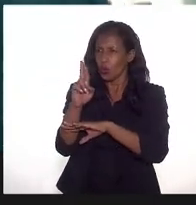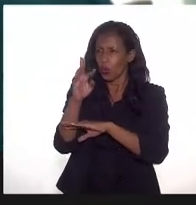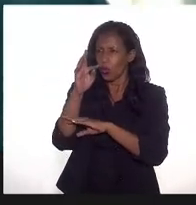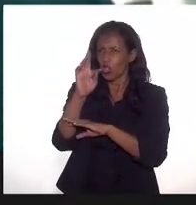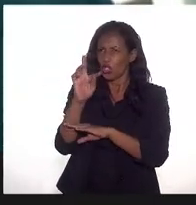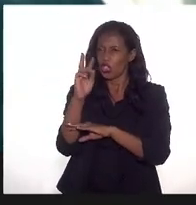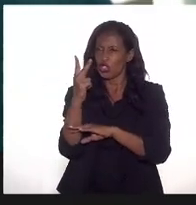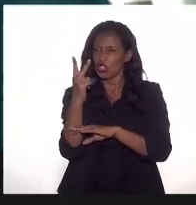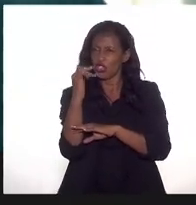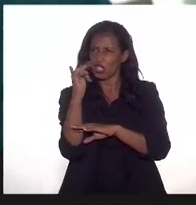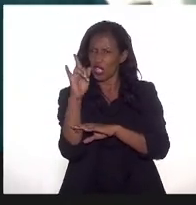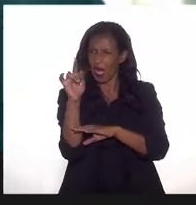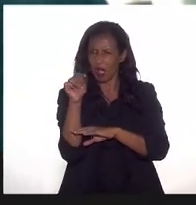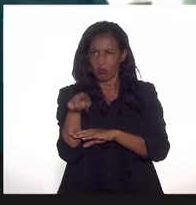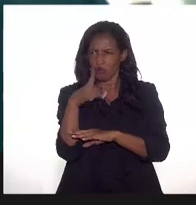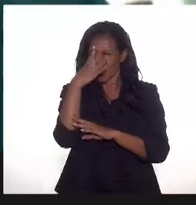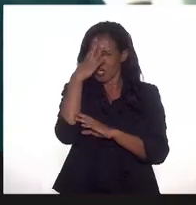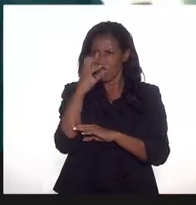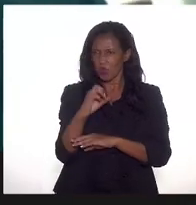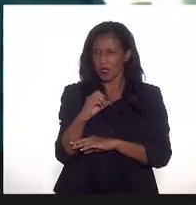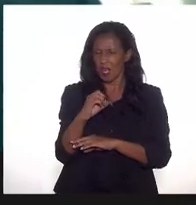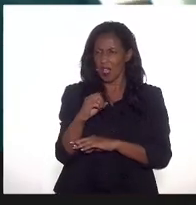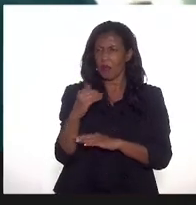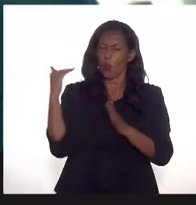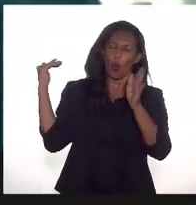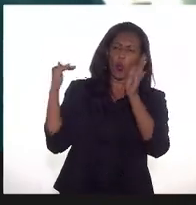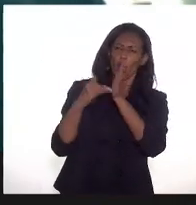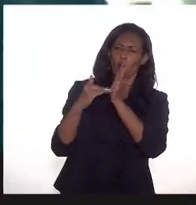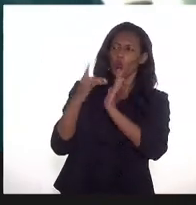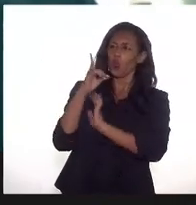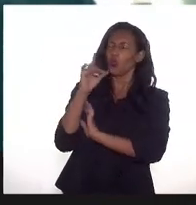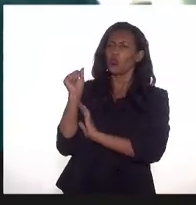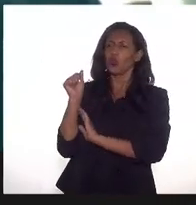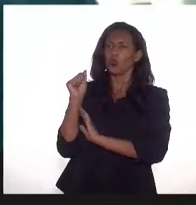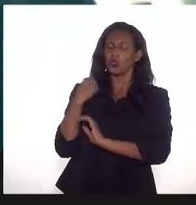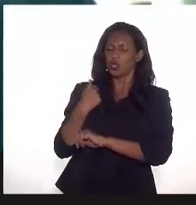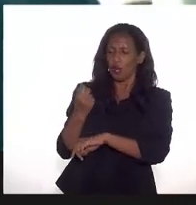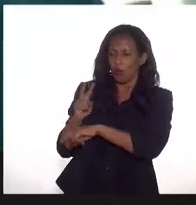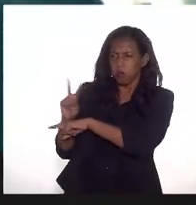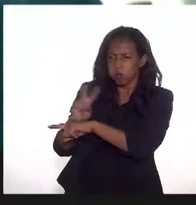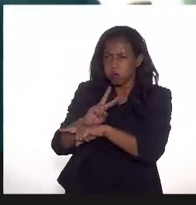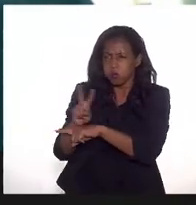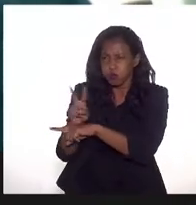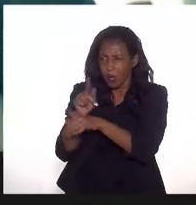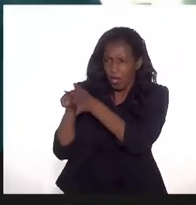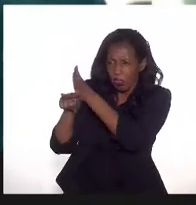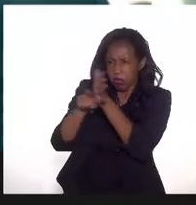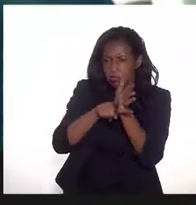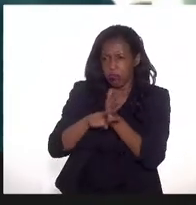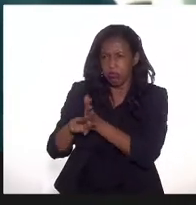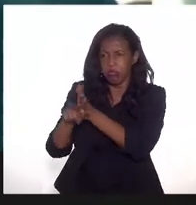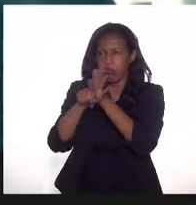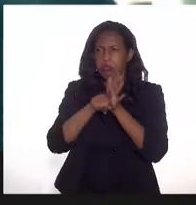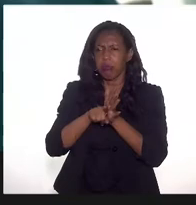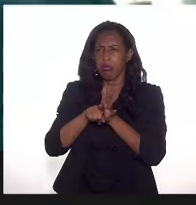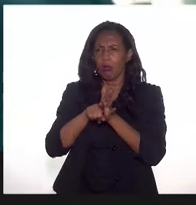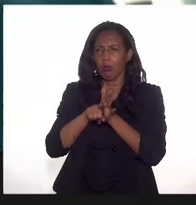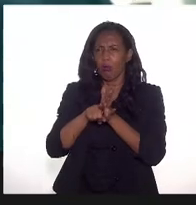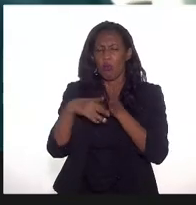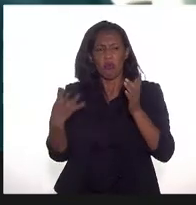exatamente quando foi a última vez que a MP fiscalizou in loco com o técnico ou da diretoria essa